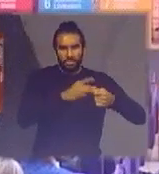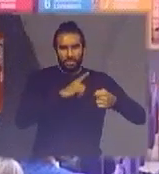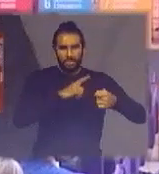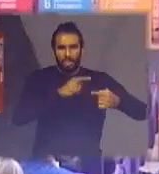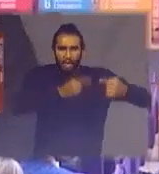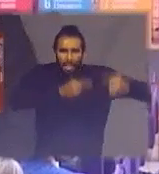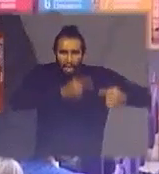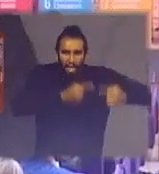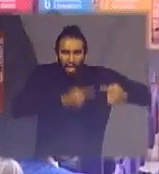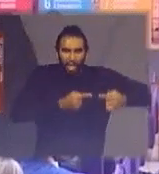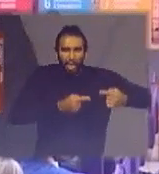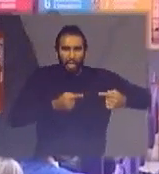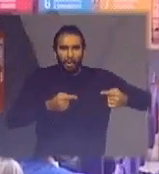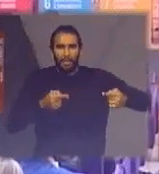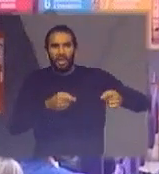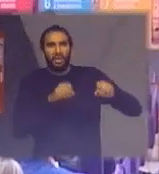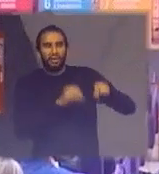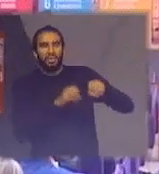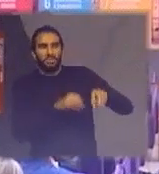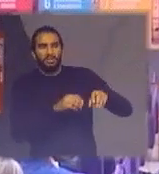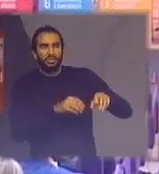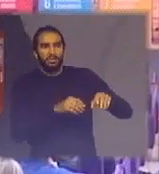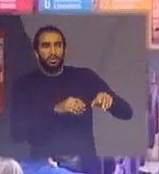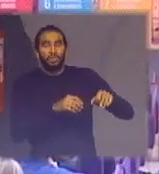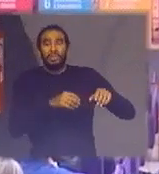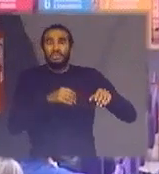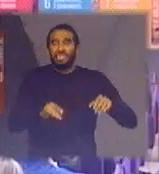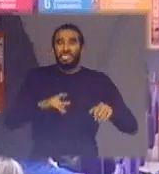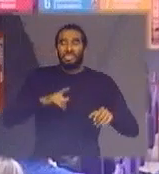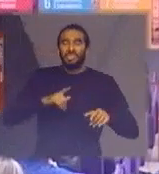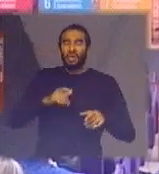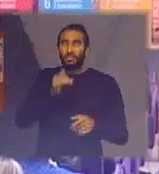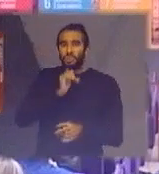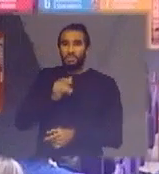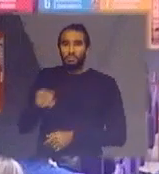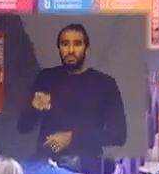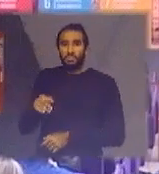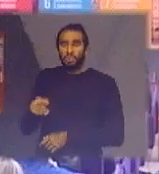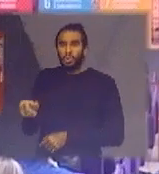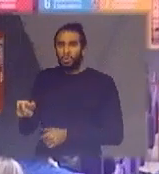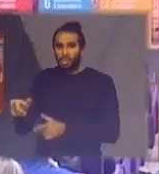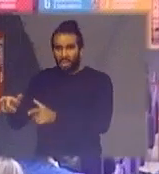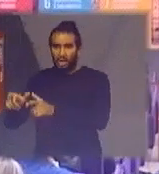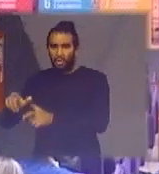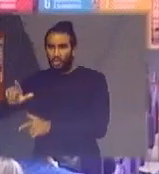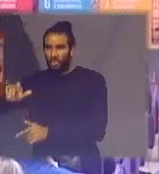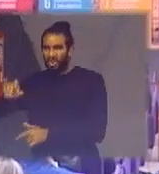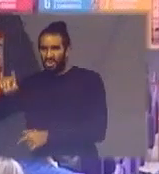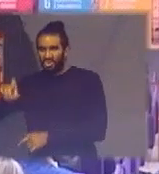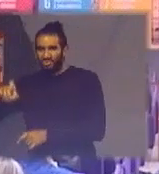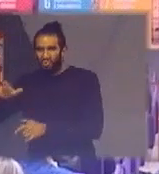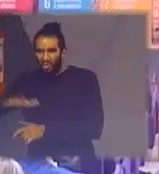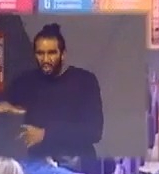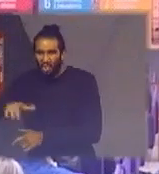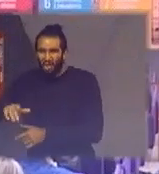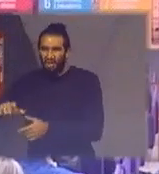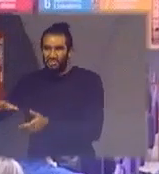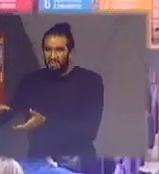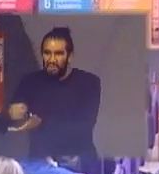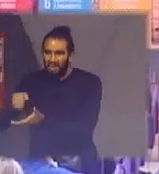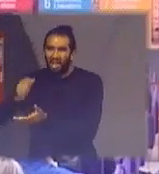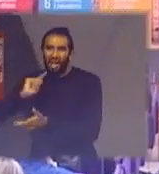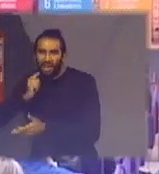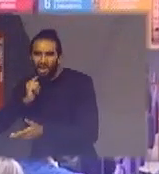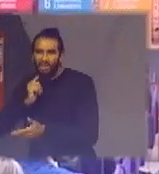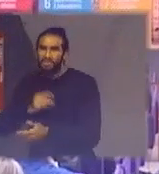discutirem orçamento para educação ambiental se tem um lixão com um catador morrendo no lixão então na hora de botar as prioridades educação ambiental é